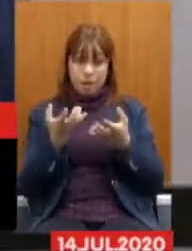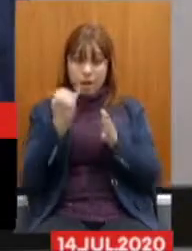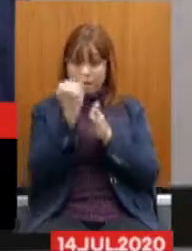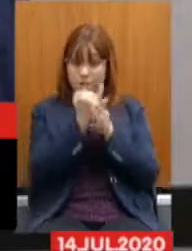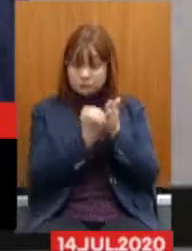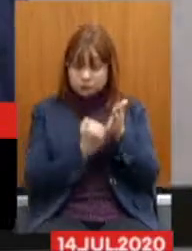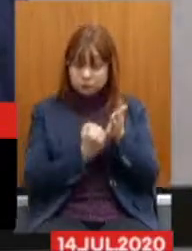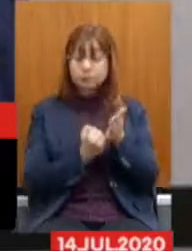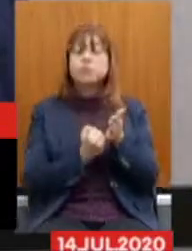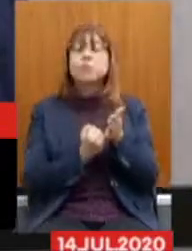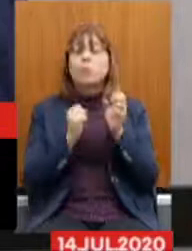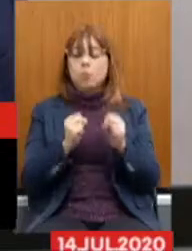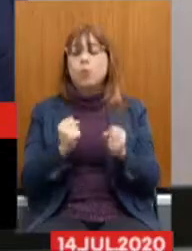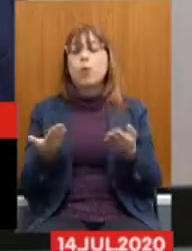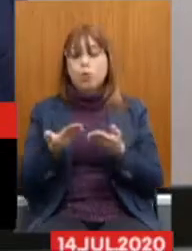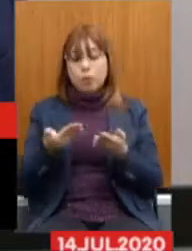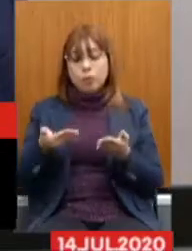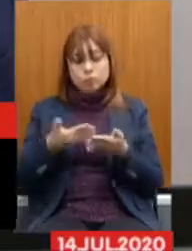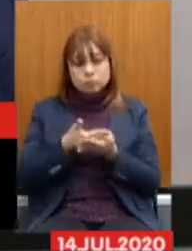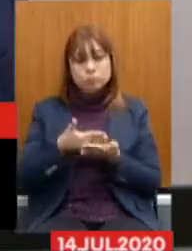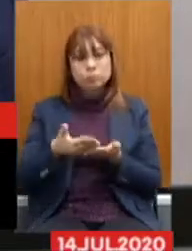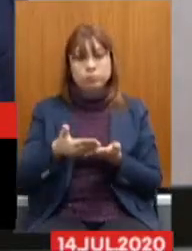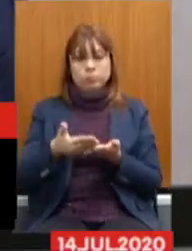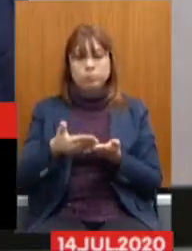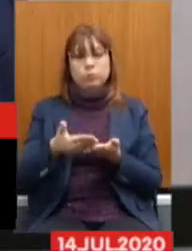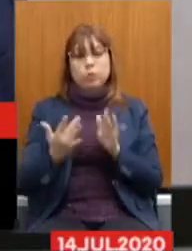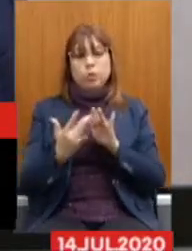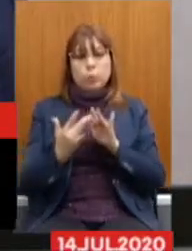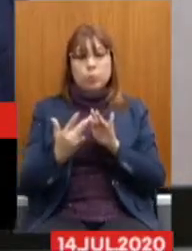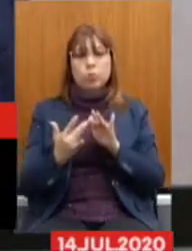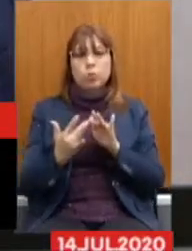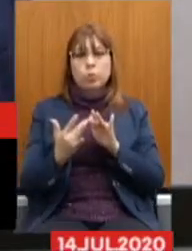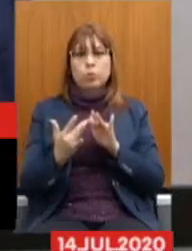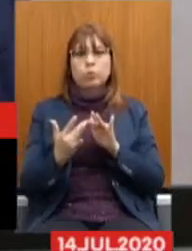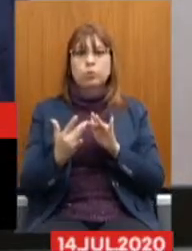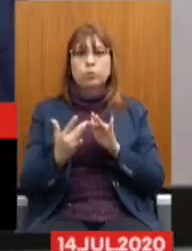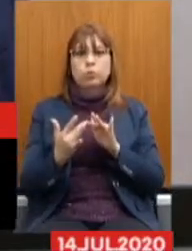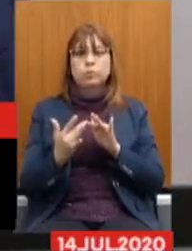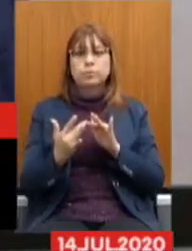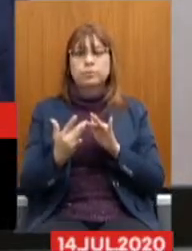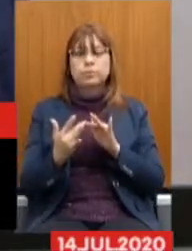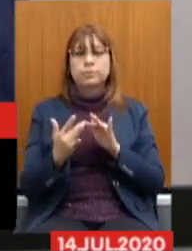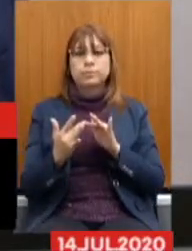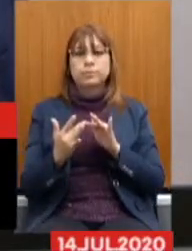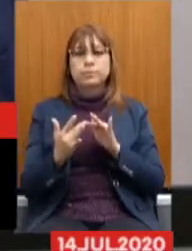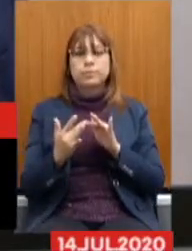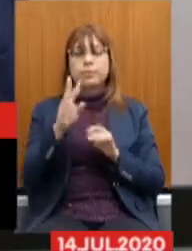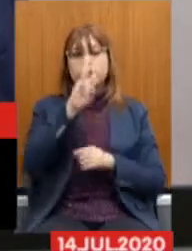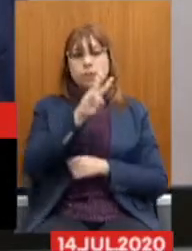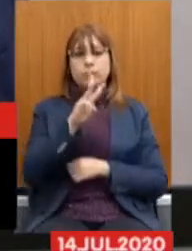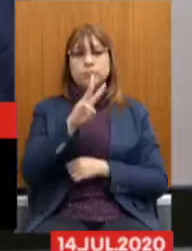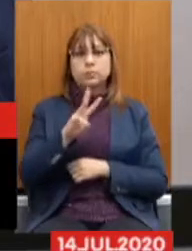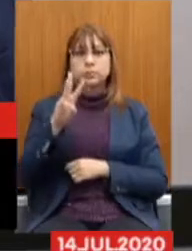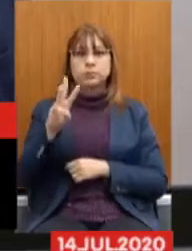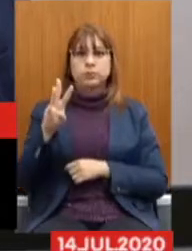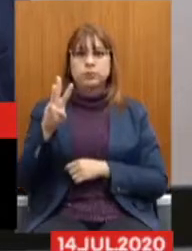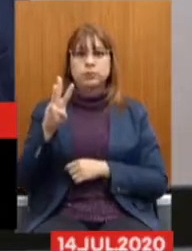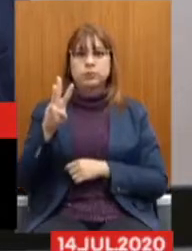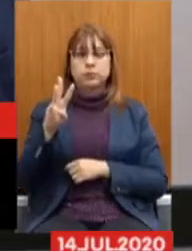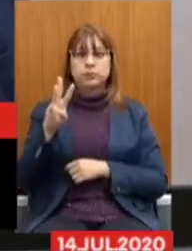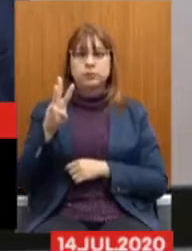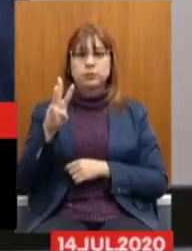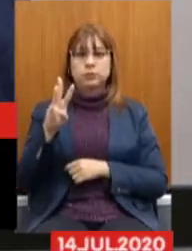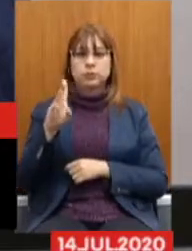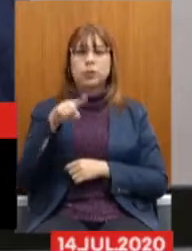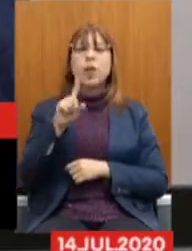já podem entrar em contato pelo site online do